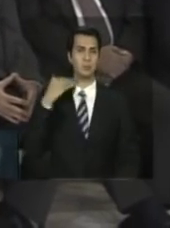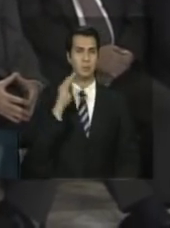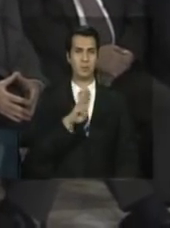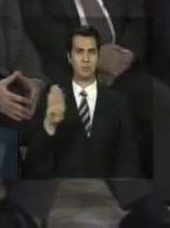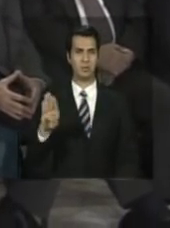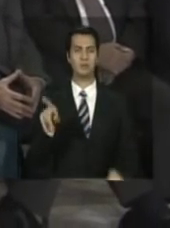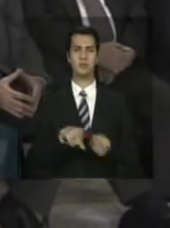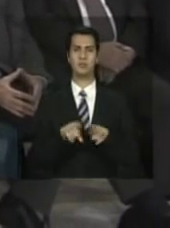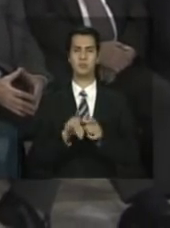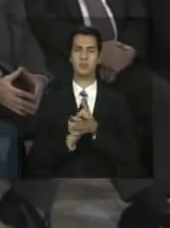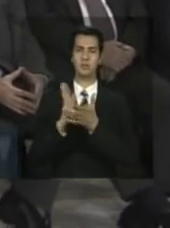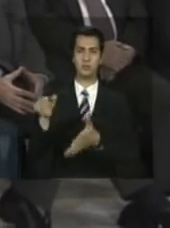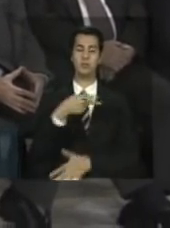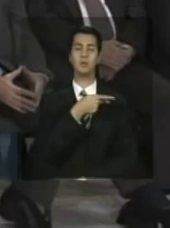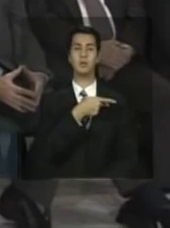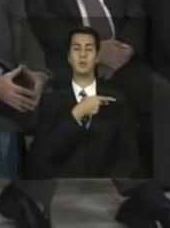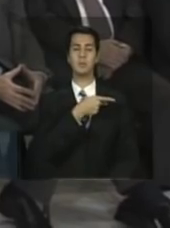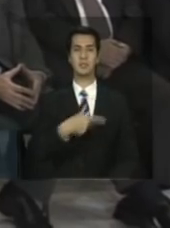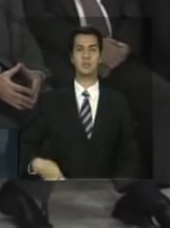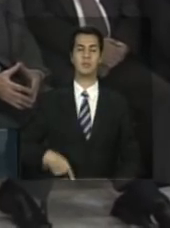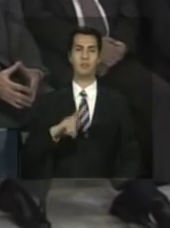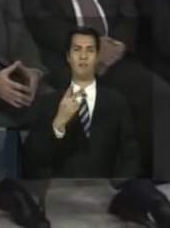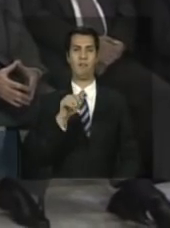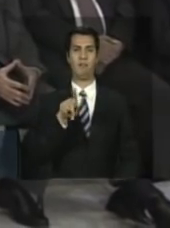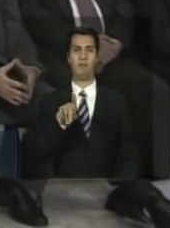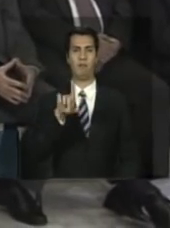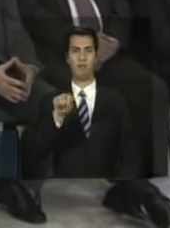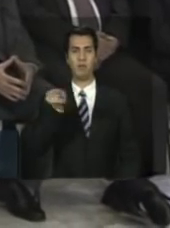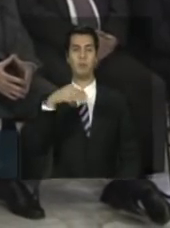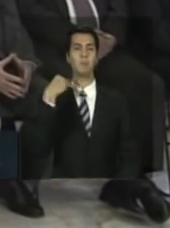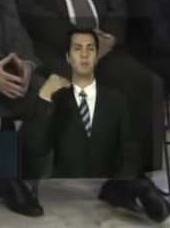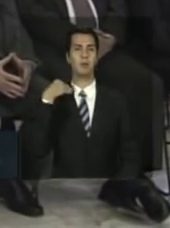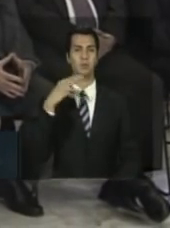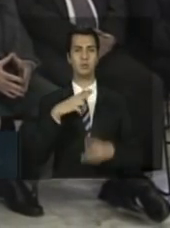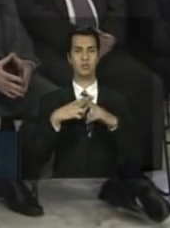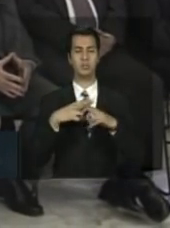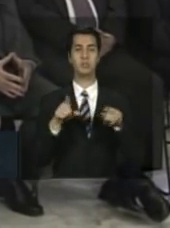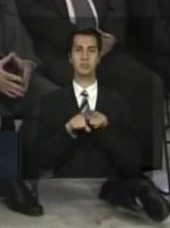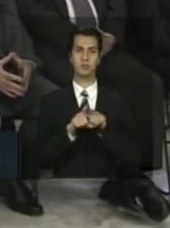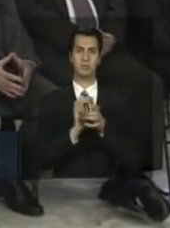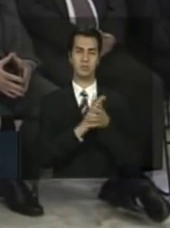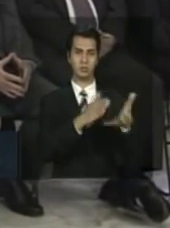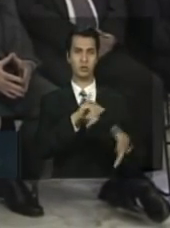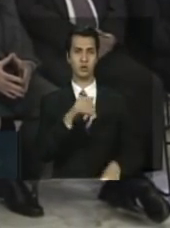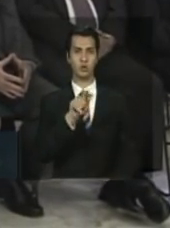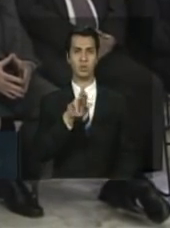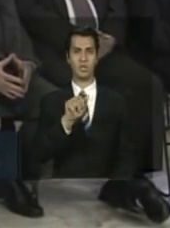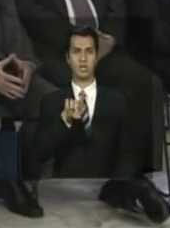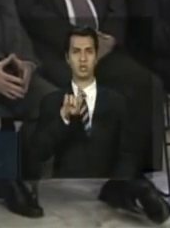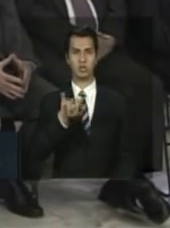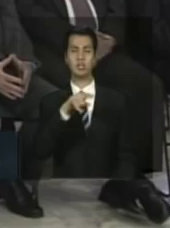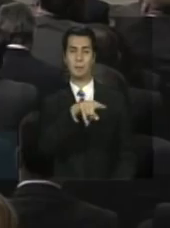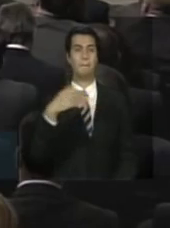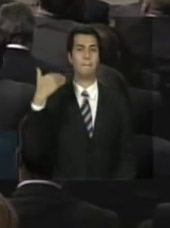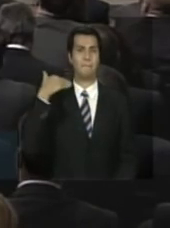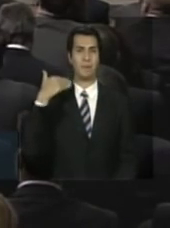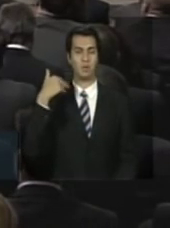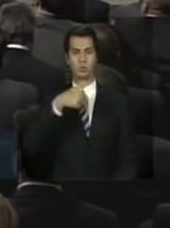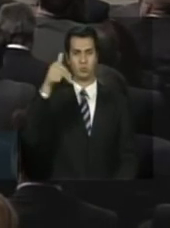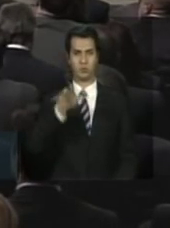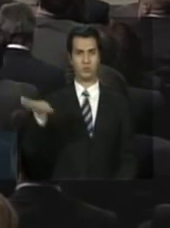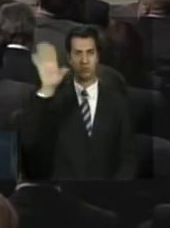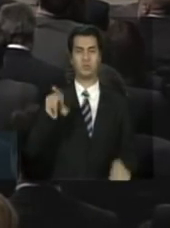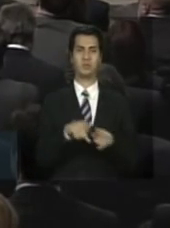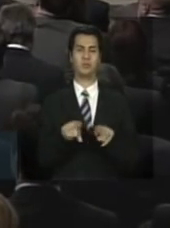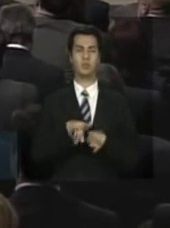Jorge Fontes, Zereda da Caixa Econômica Federal, Jurandir Santiago do Banco do Nordeste, senhor Murilo Portugal,